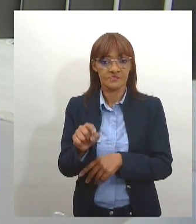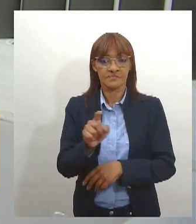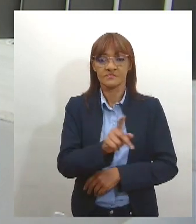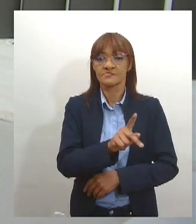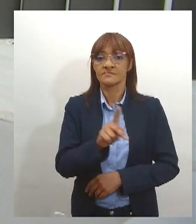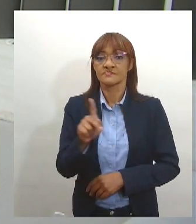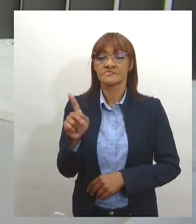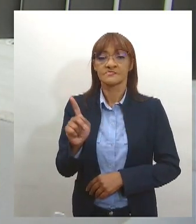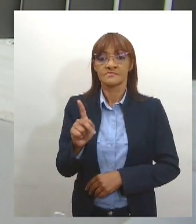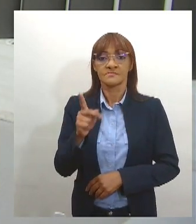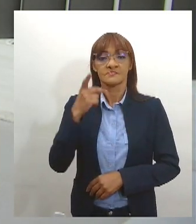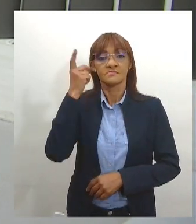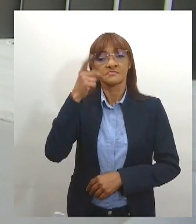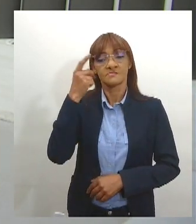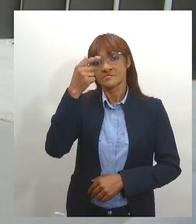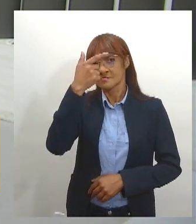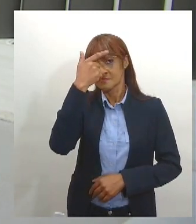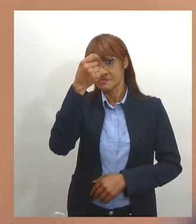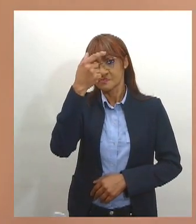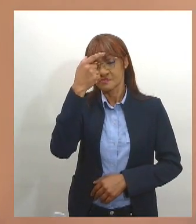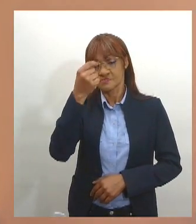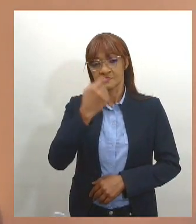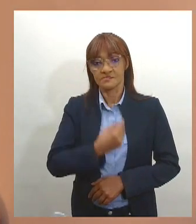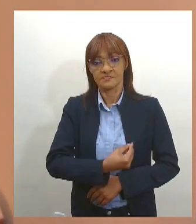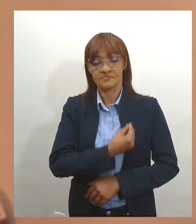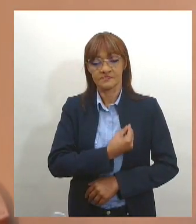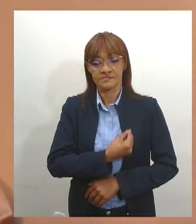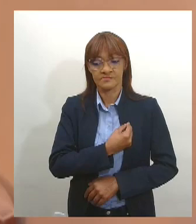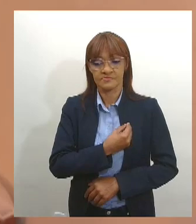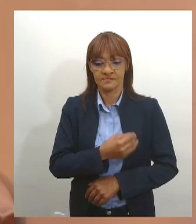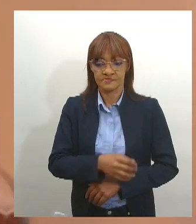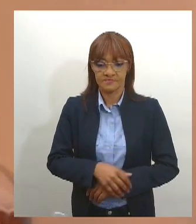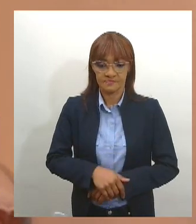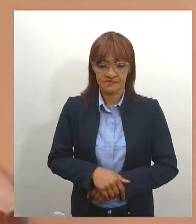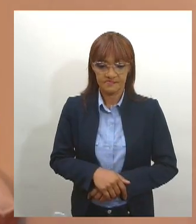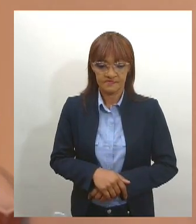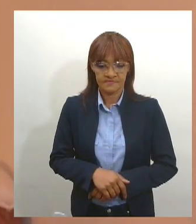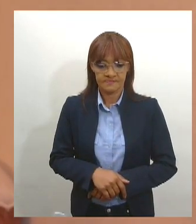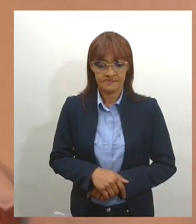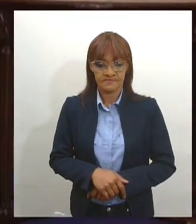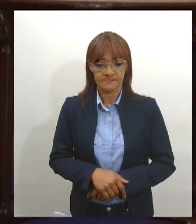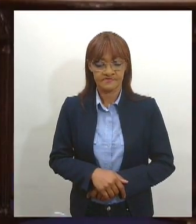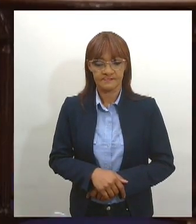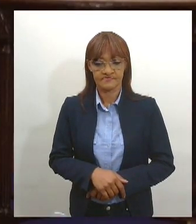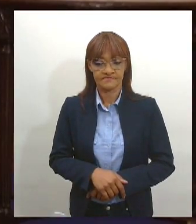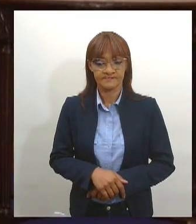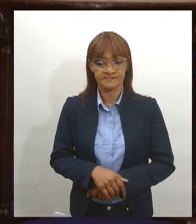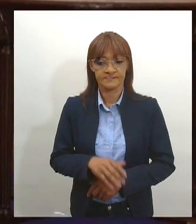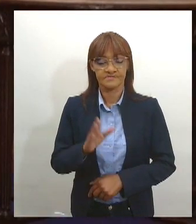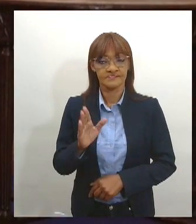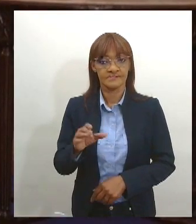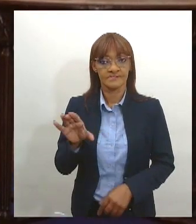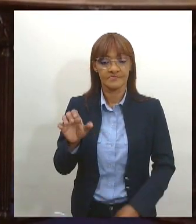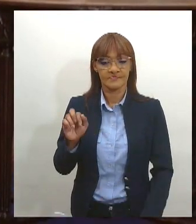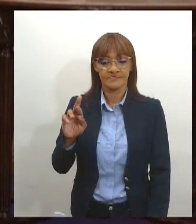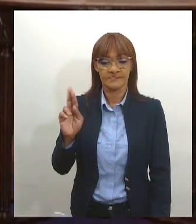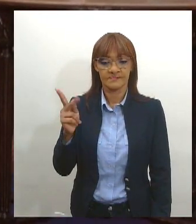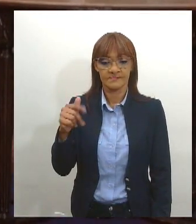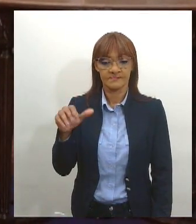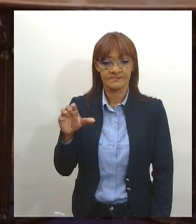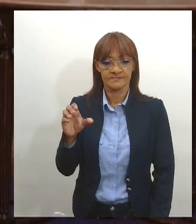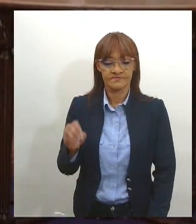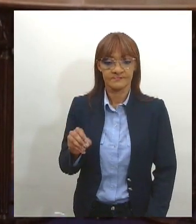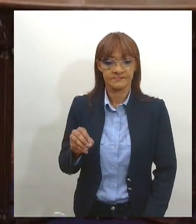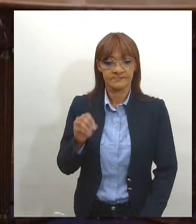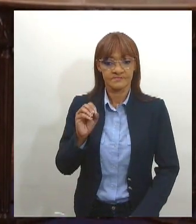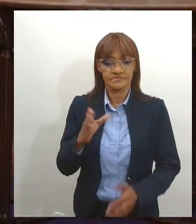Jefferson Andrade, prestigiou o evento. Etélio de Carvalho Prado Jesus iniciou sua carreira no Tribunal de Justiça